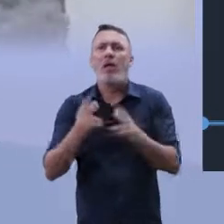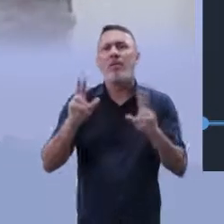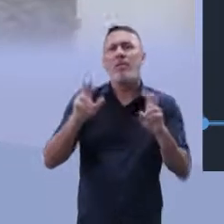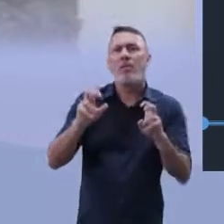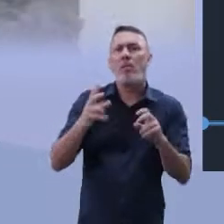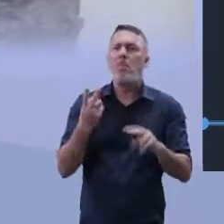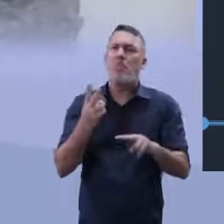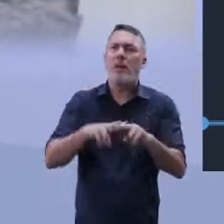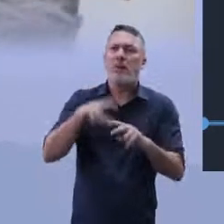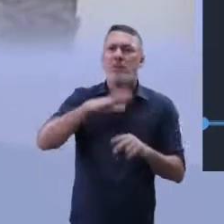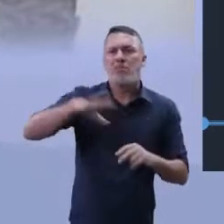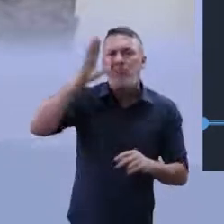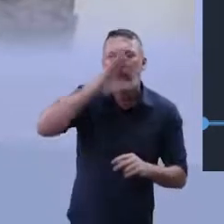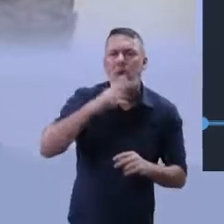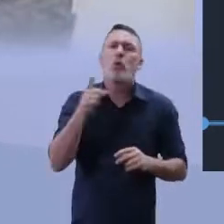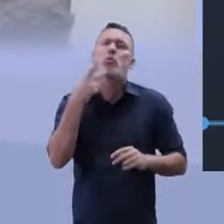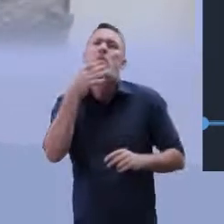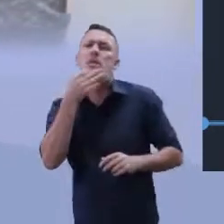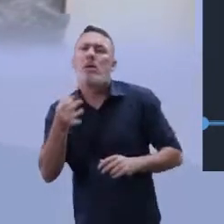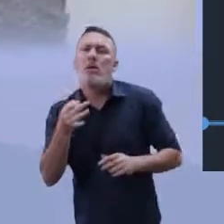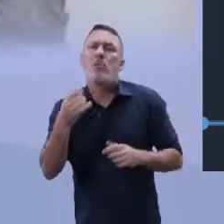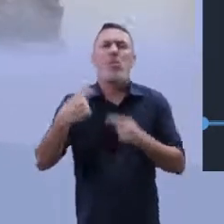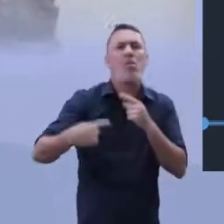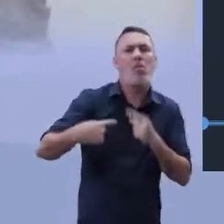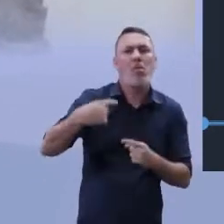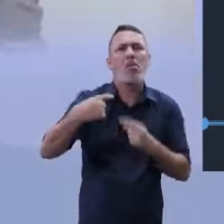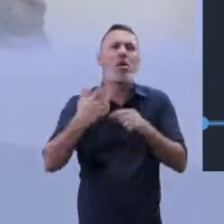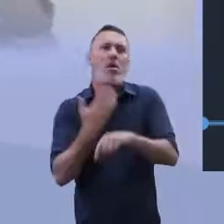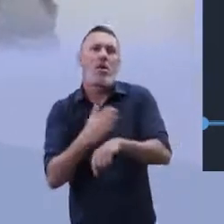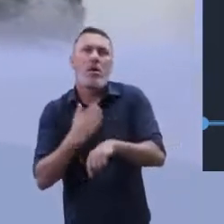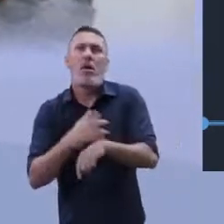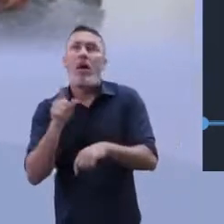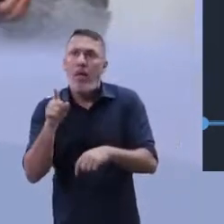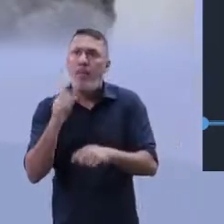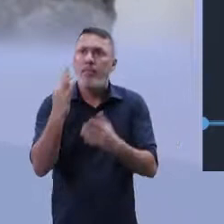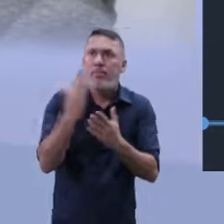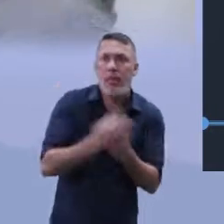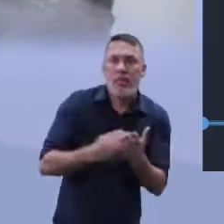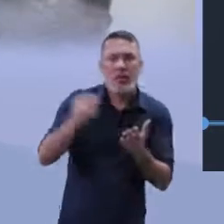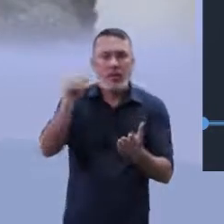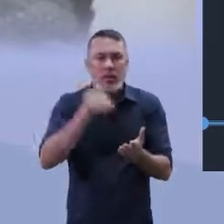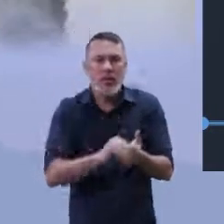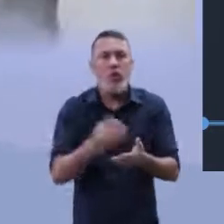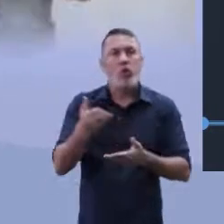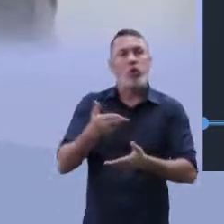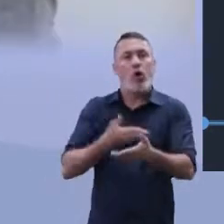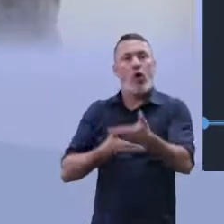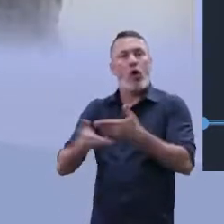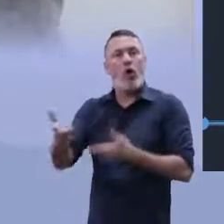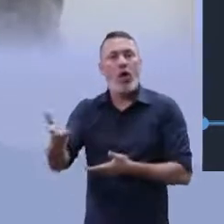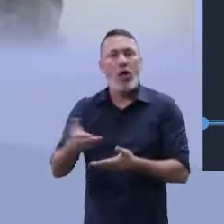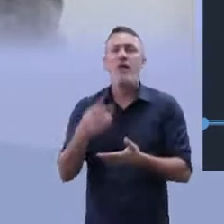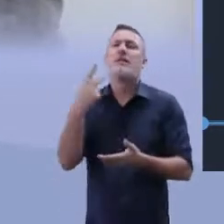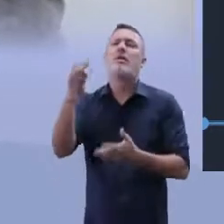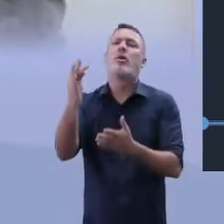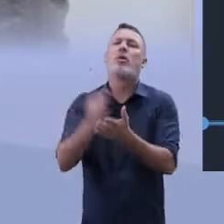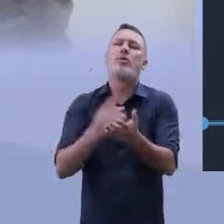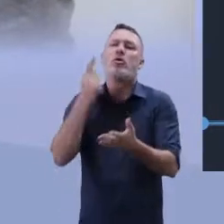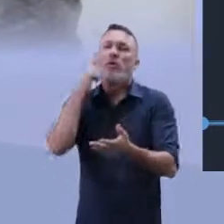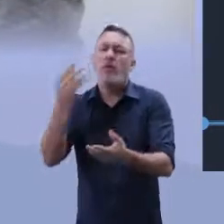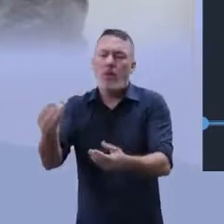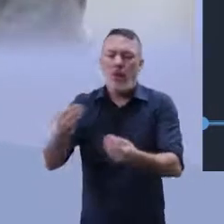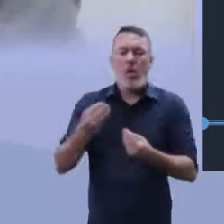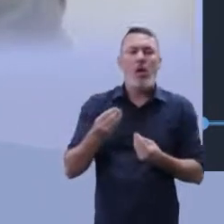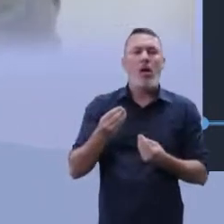sobre o sistema carcerário? E aí, o você acha? O que você achou das ideias? Você escreveu um texto? Troque esse texto com o seu amigo.